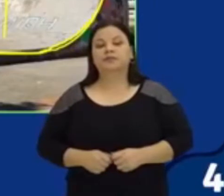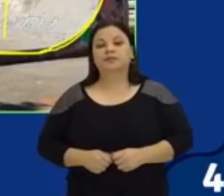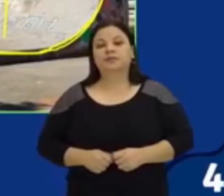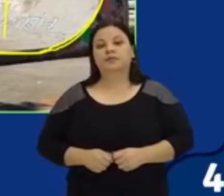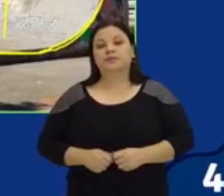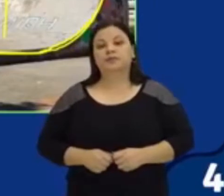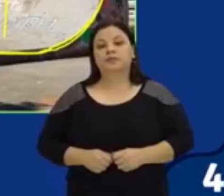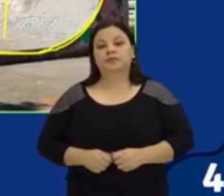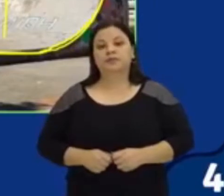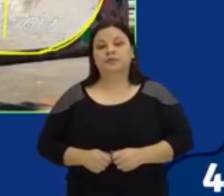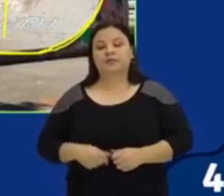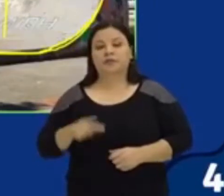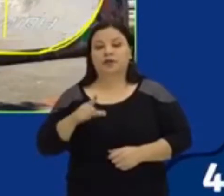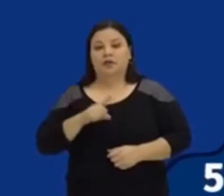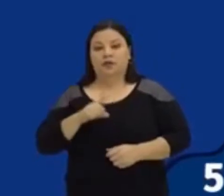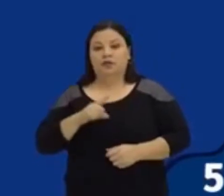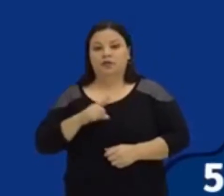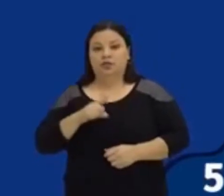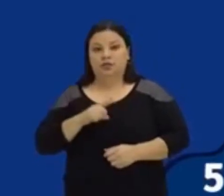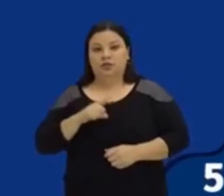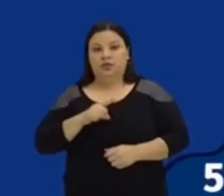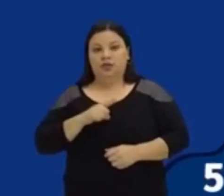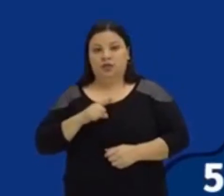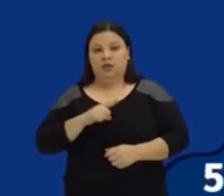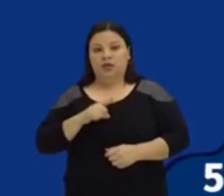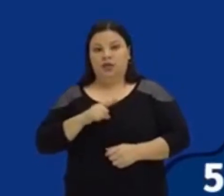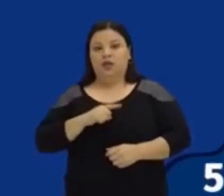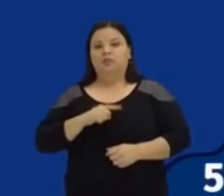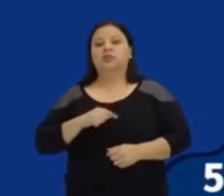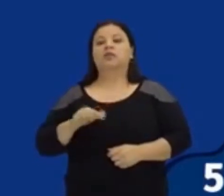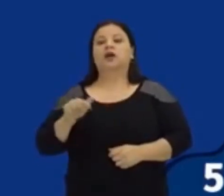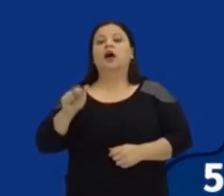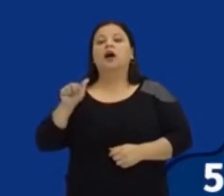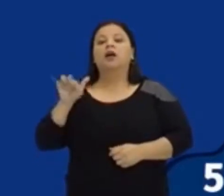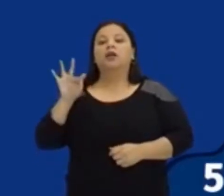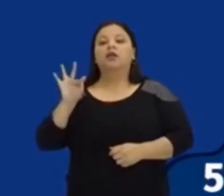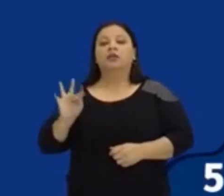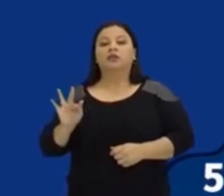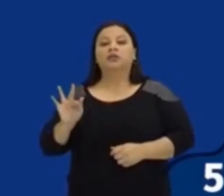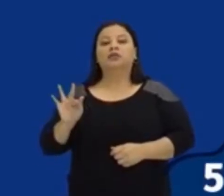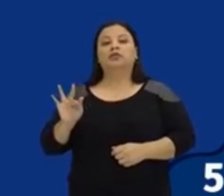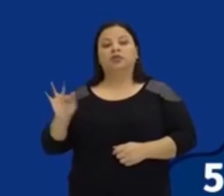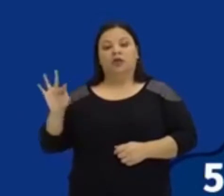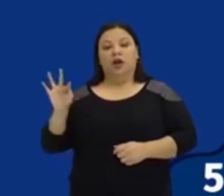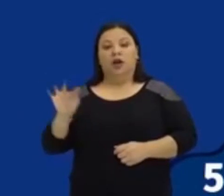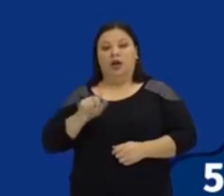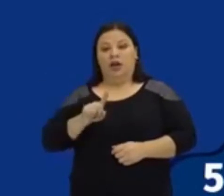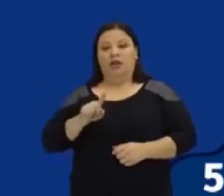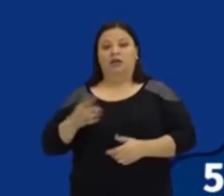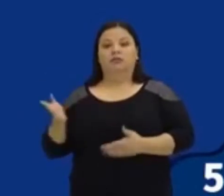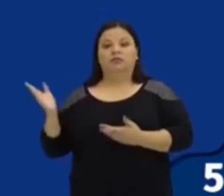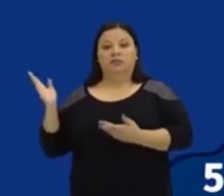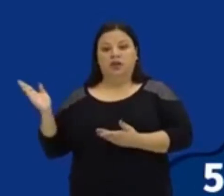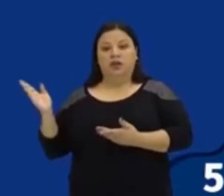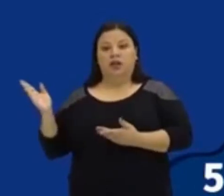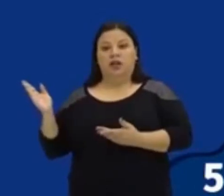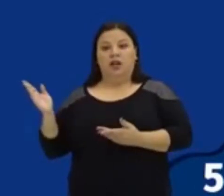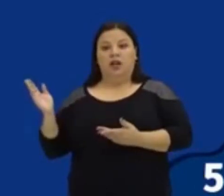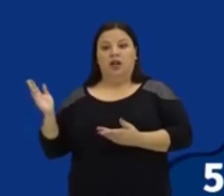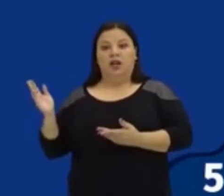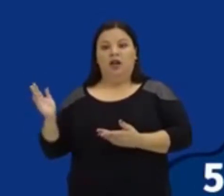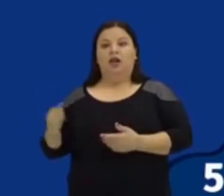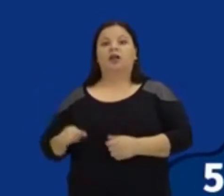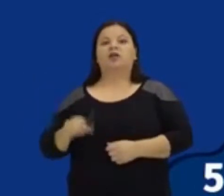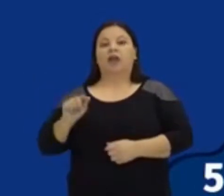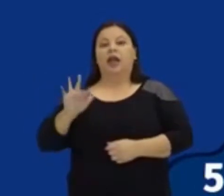olha, que a função do segundo grau, desculpa, ela é dada da seguinte forma, né? Lembra lá da aula passada. f de x